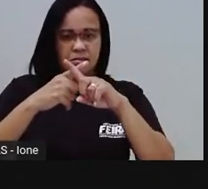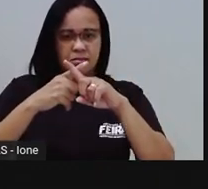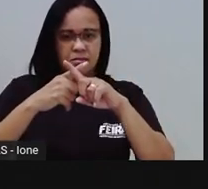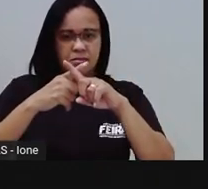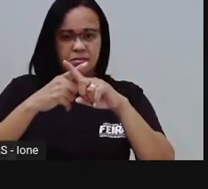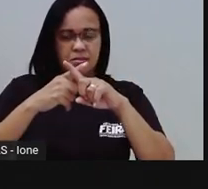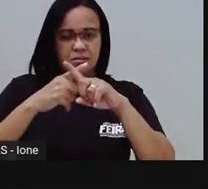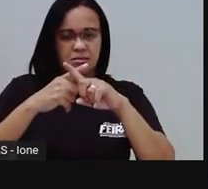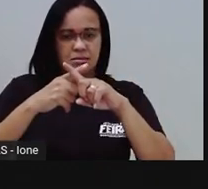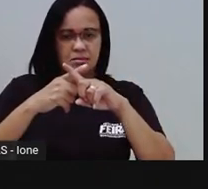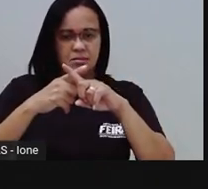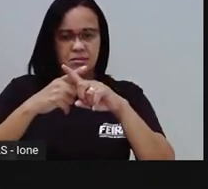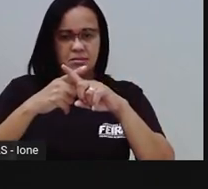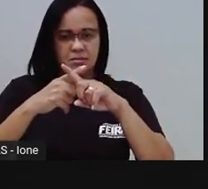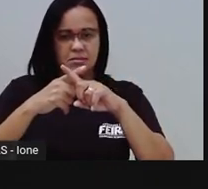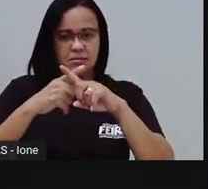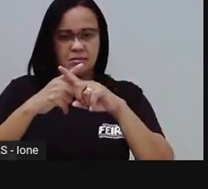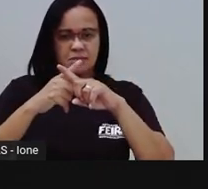Quanto?